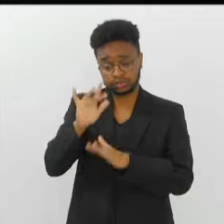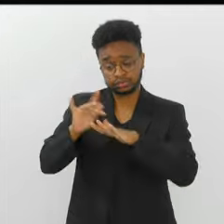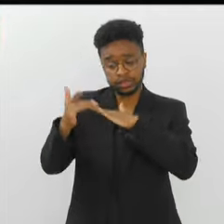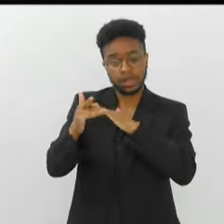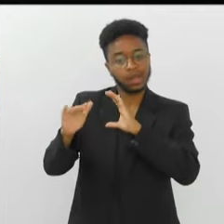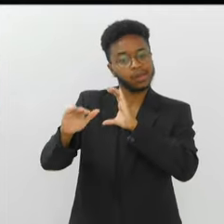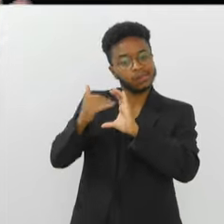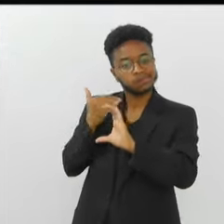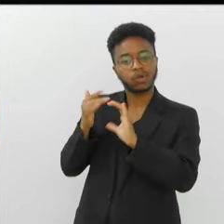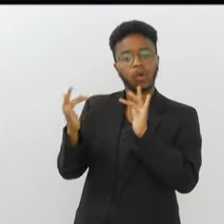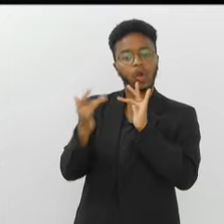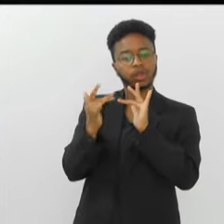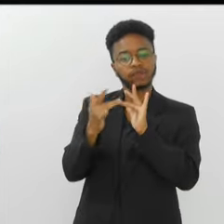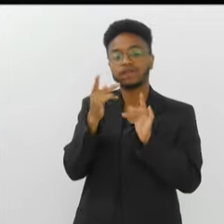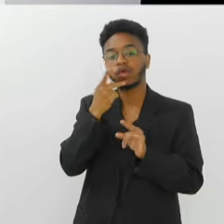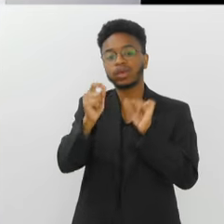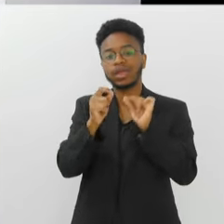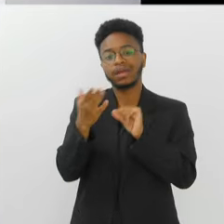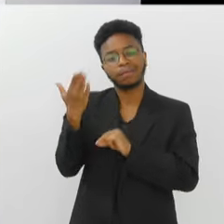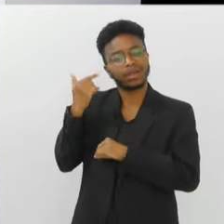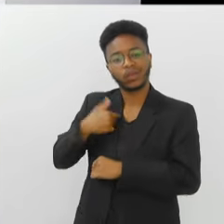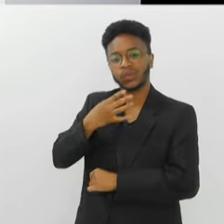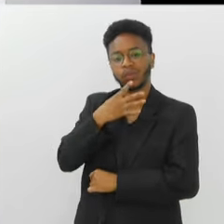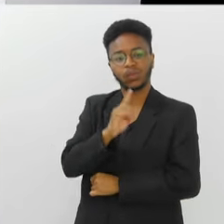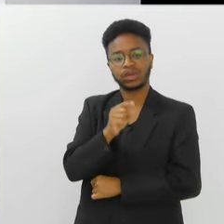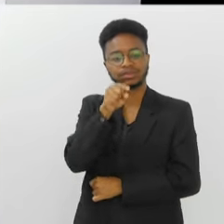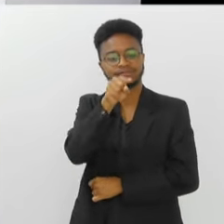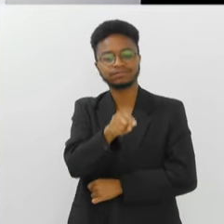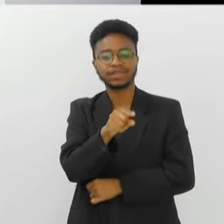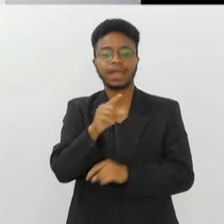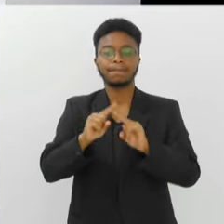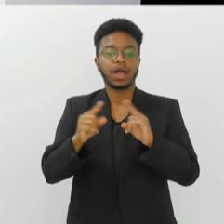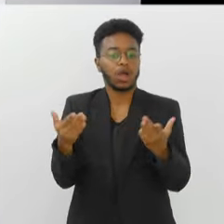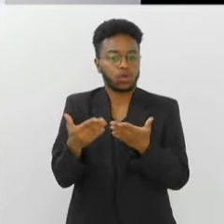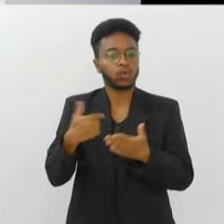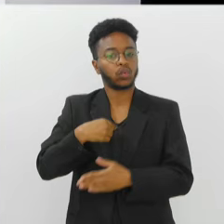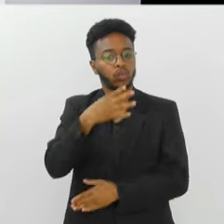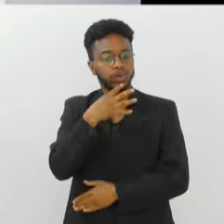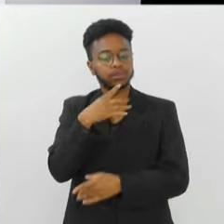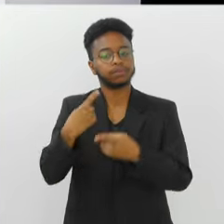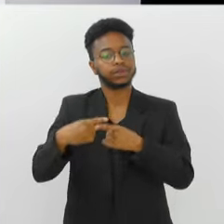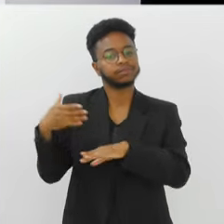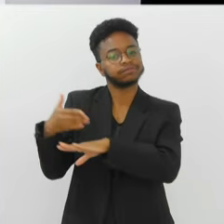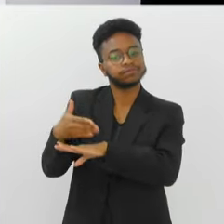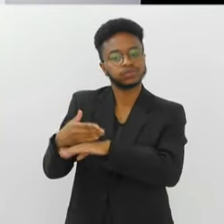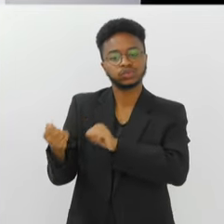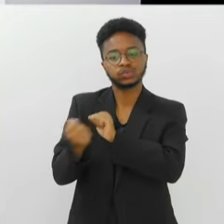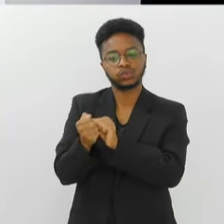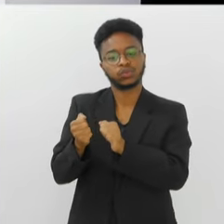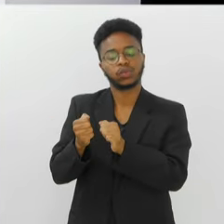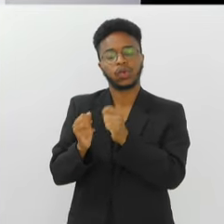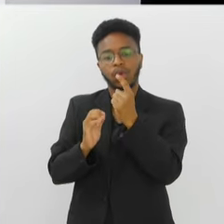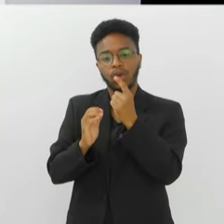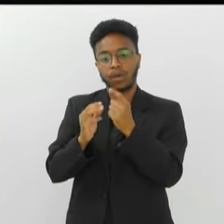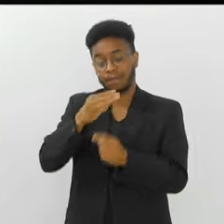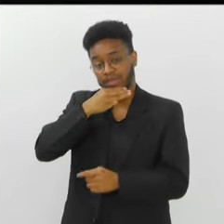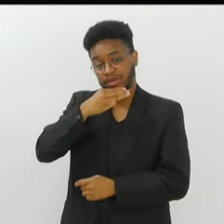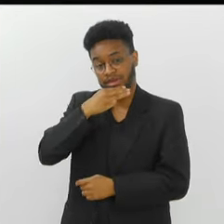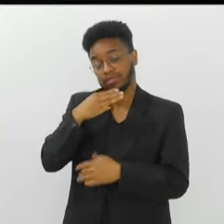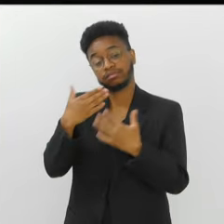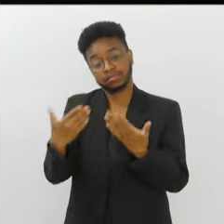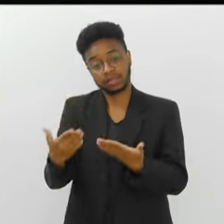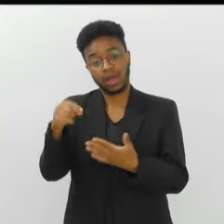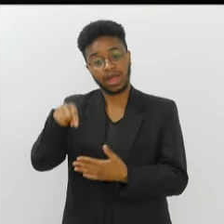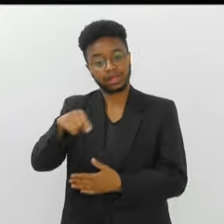hoje eu te conheço como Carnavalista da Mangueira. Então, isso mostra não só a Mangueira, mas como o